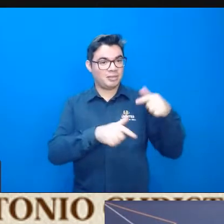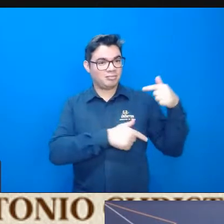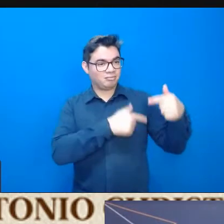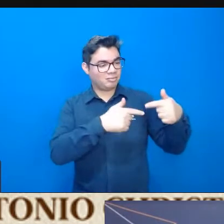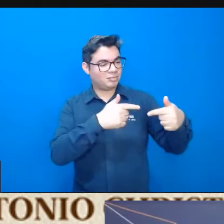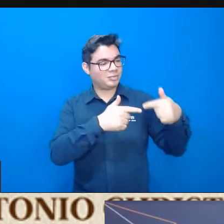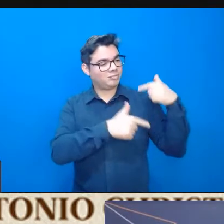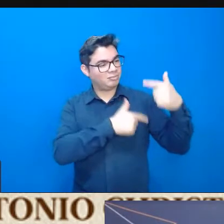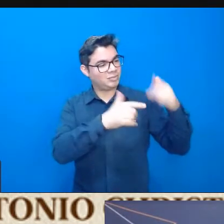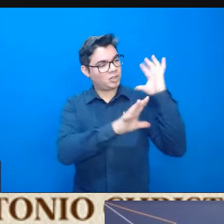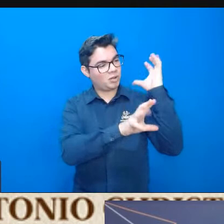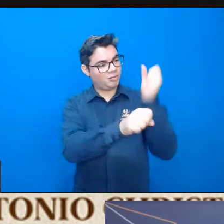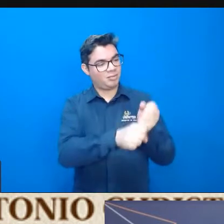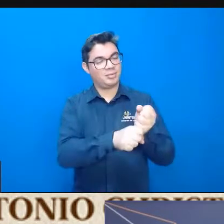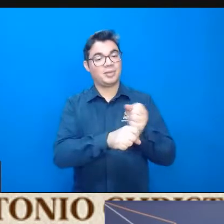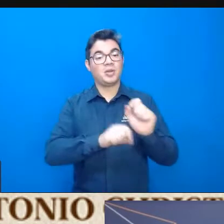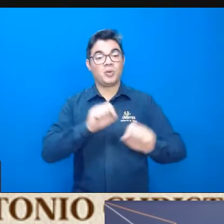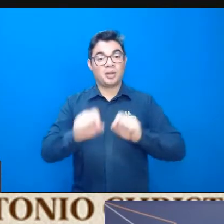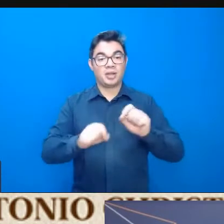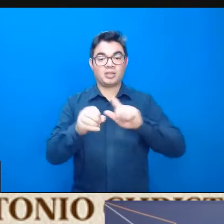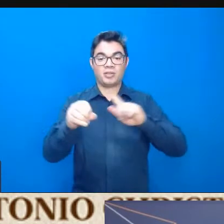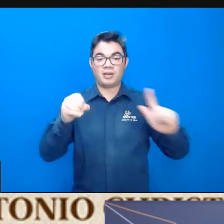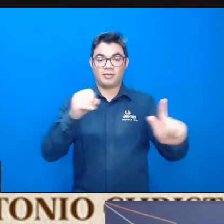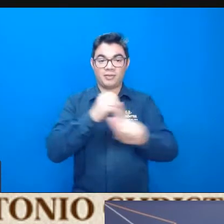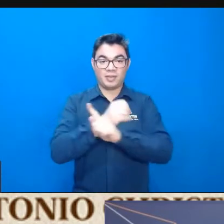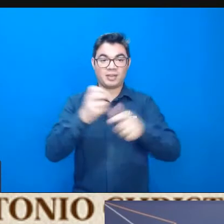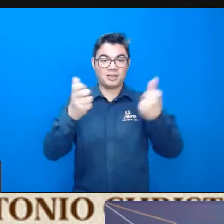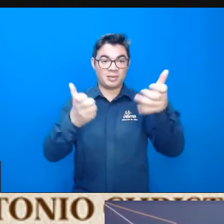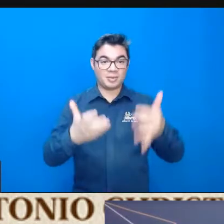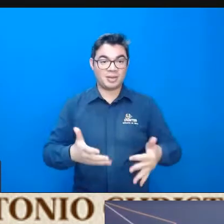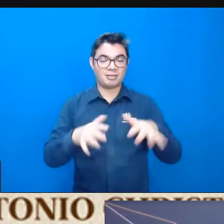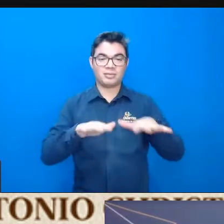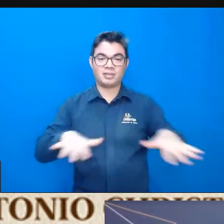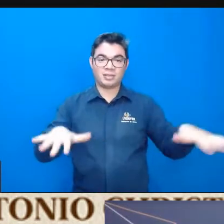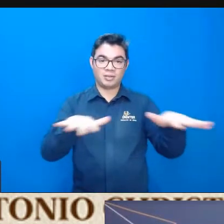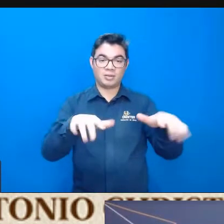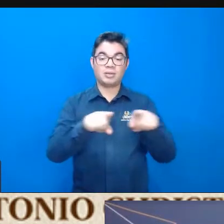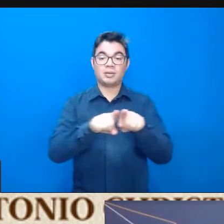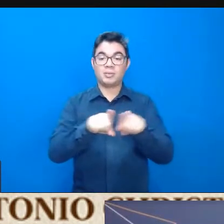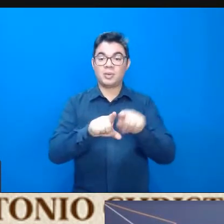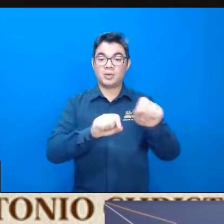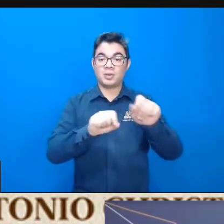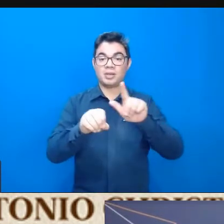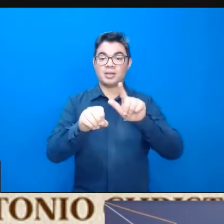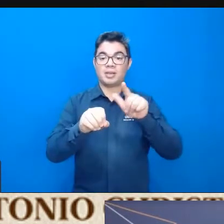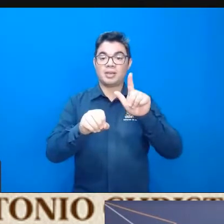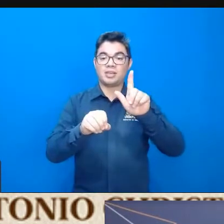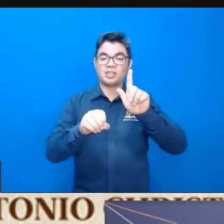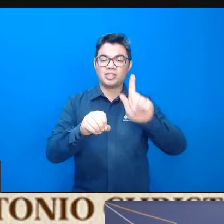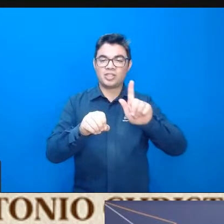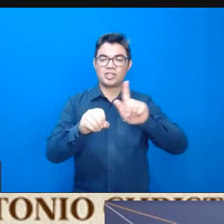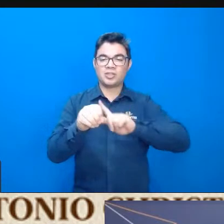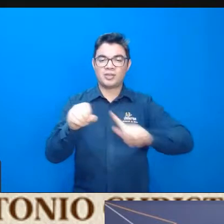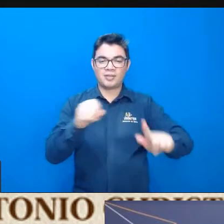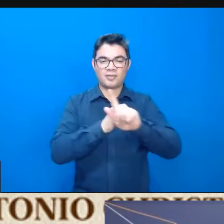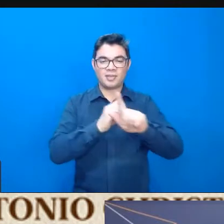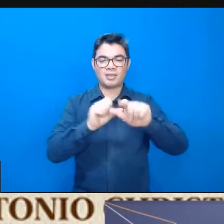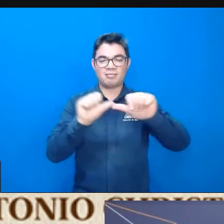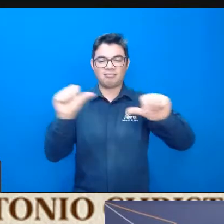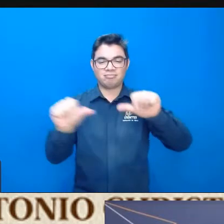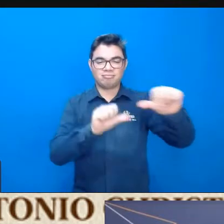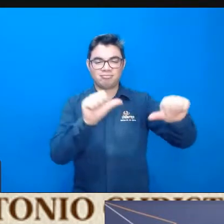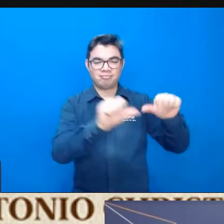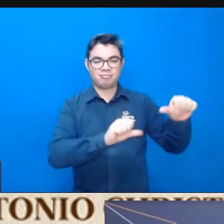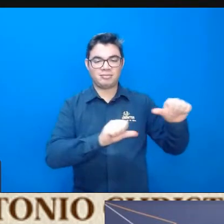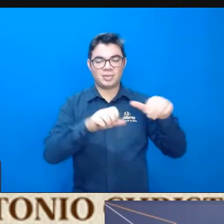tanto no âmbito da geografia de modo amplo como da geomorfologia mais especificamente porque